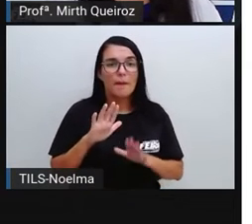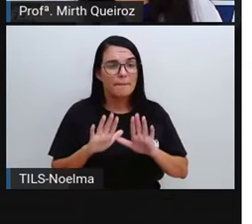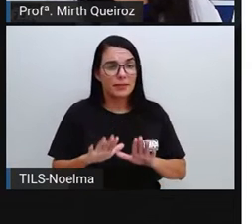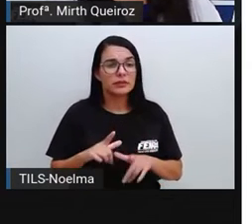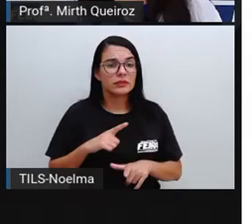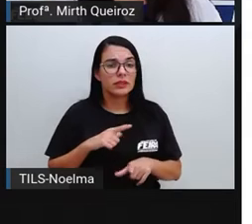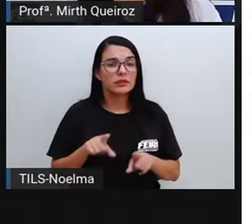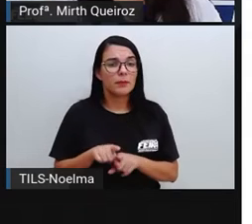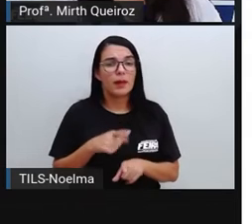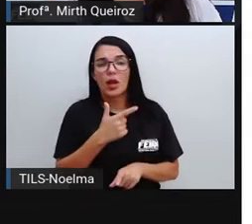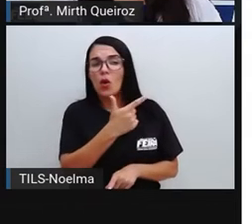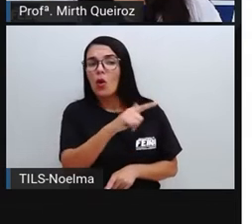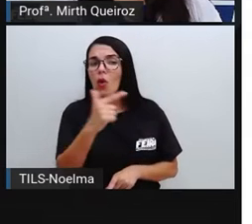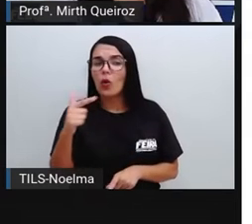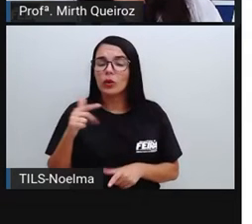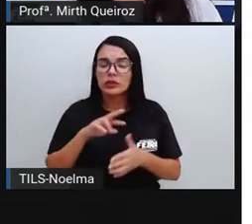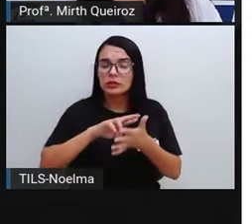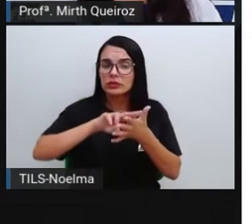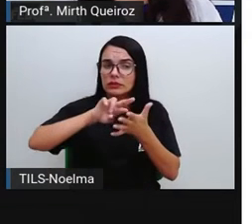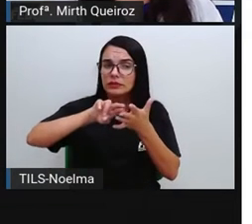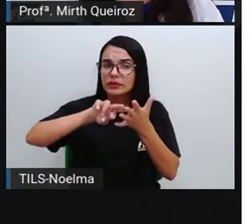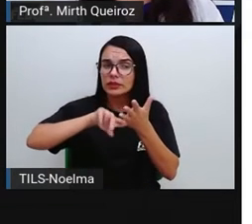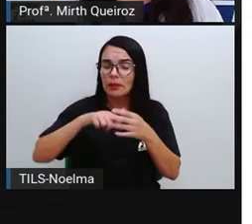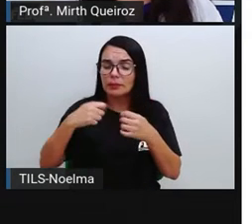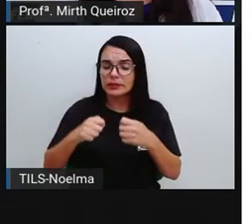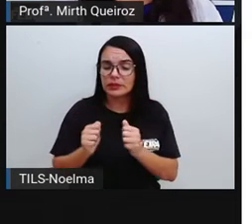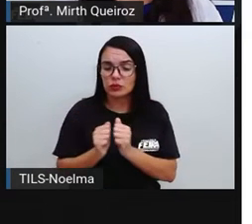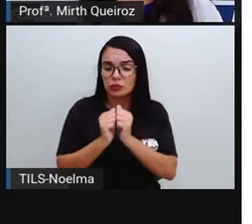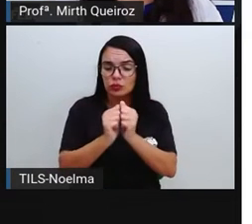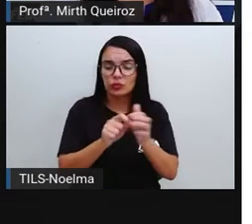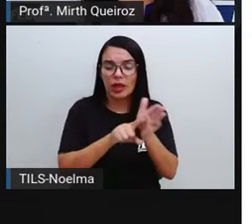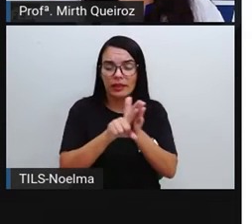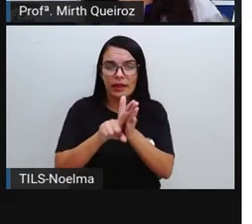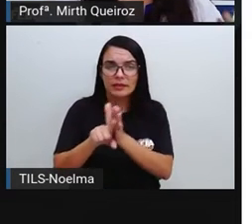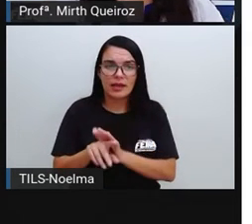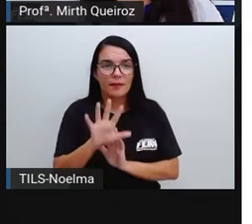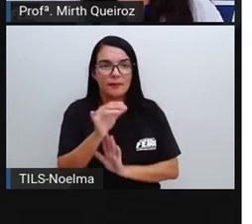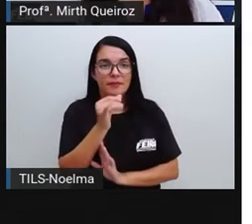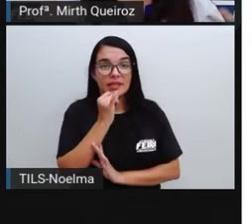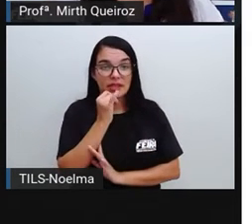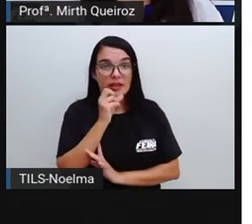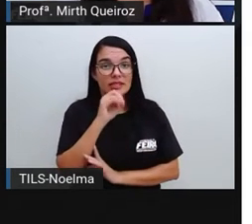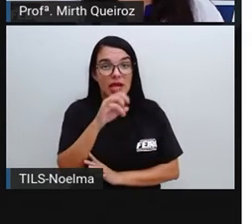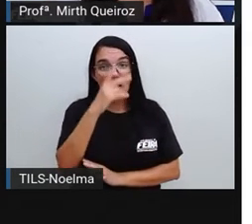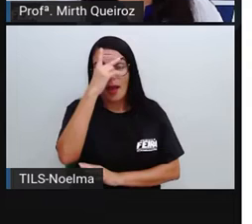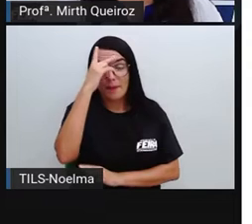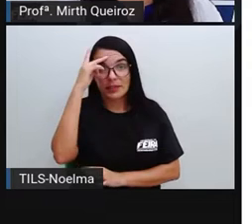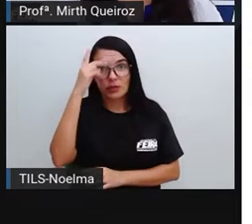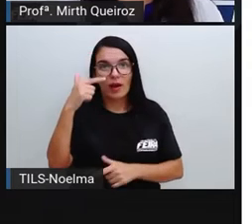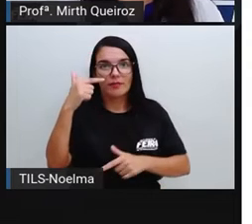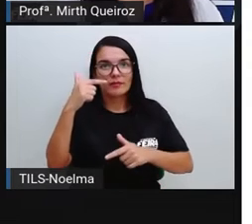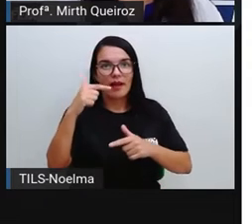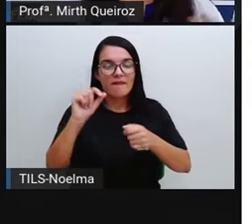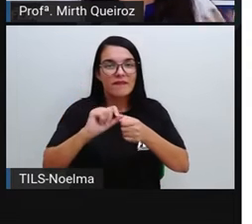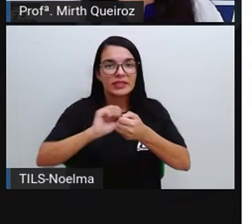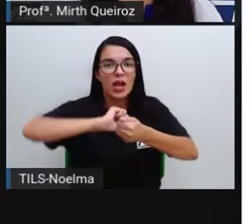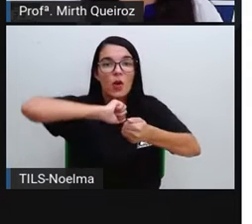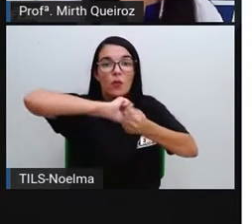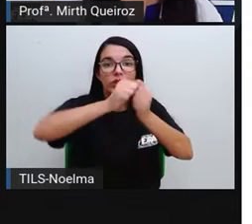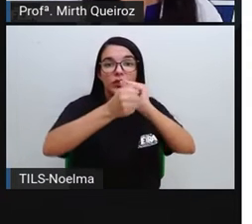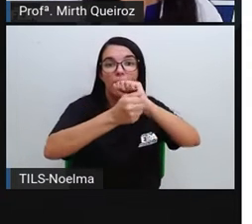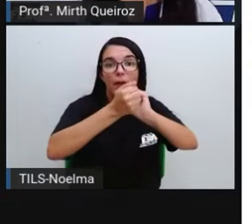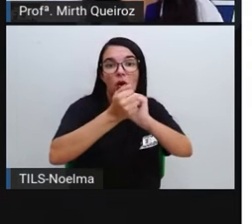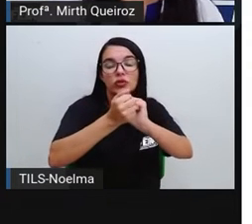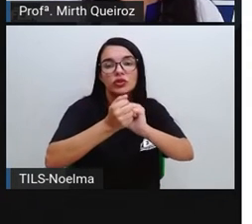precisam ser analisados Juntamente Por exemplo Uma pessoa Que ela pratica Muita atividade física Ela vai perder